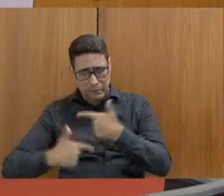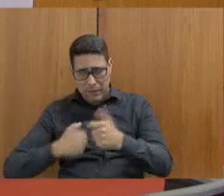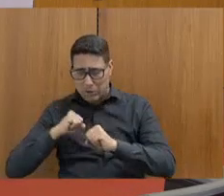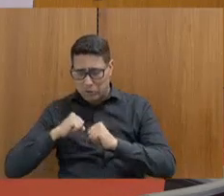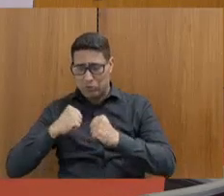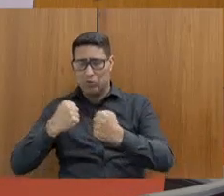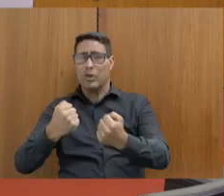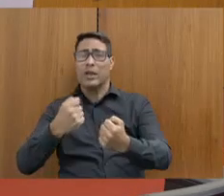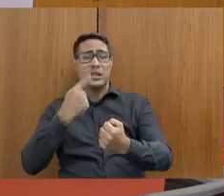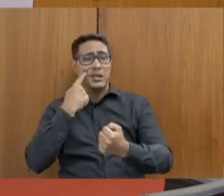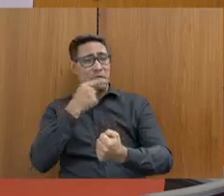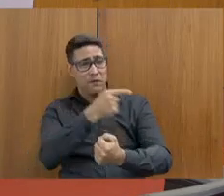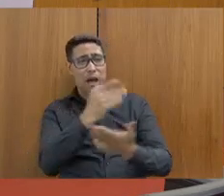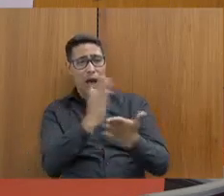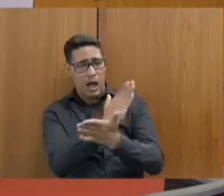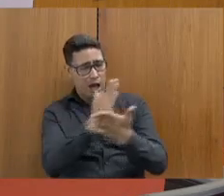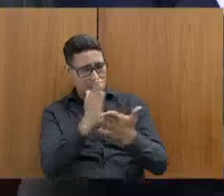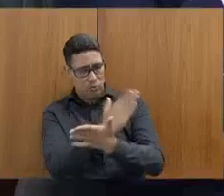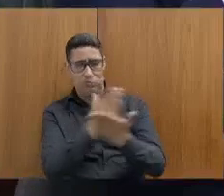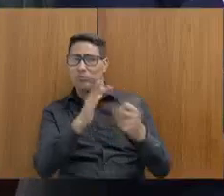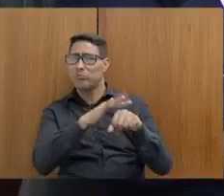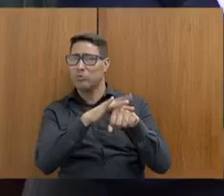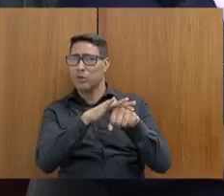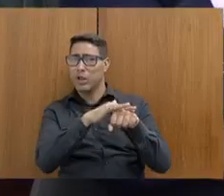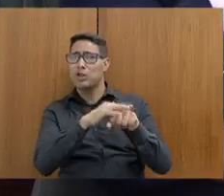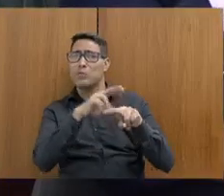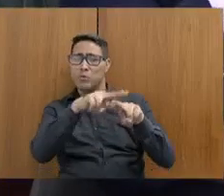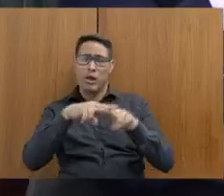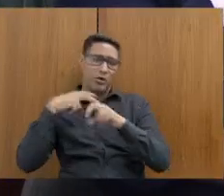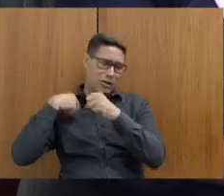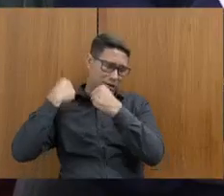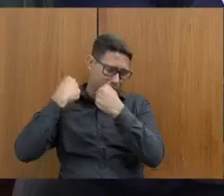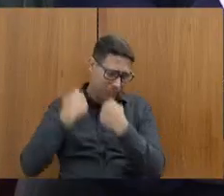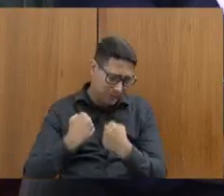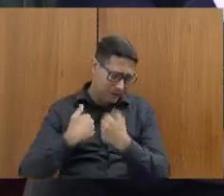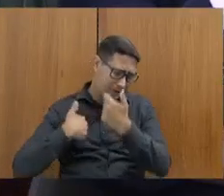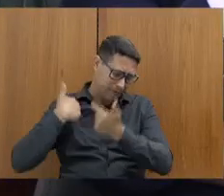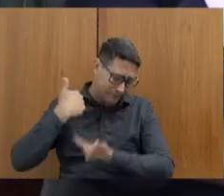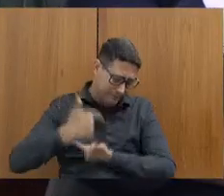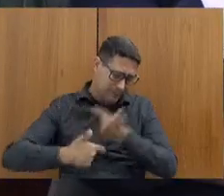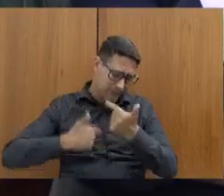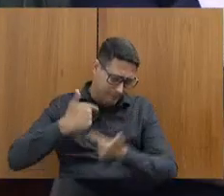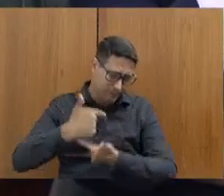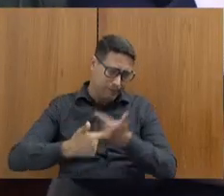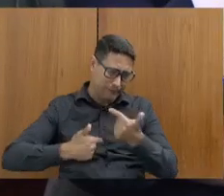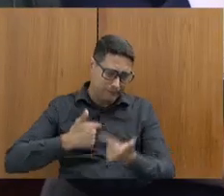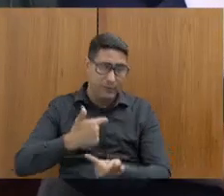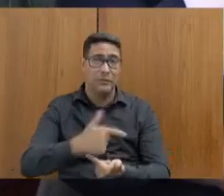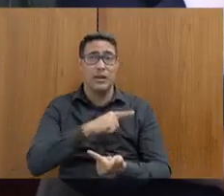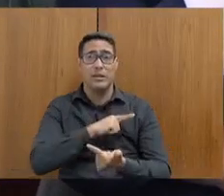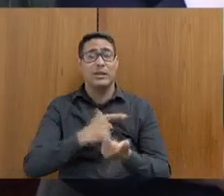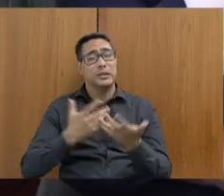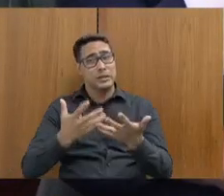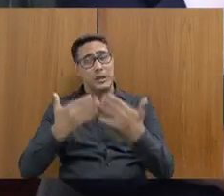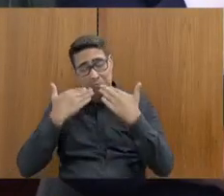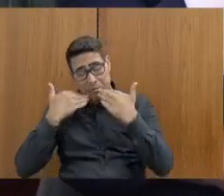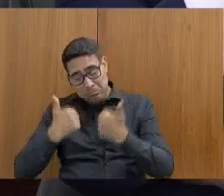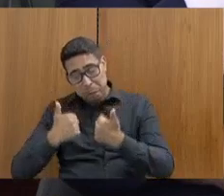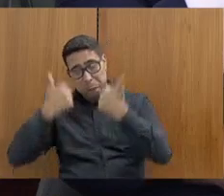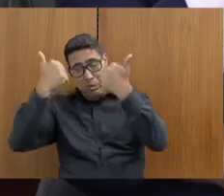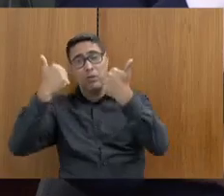adoecimento, sim, pela carga excessiva, nós reconhecemos, nós temos que encontrar alternativas, talvez melhorar um pouco o efetivo,